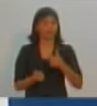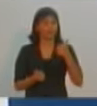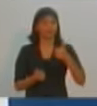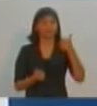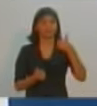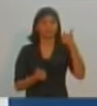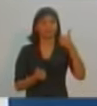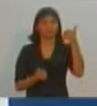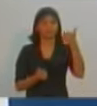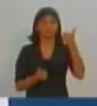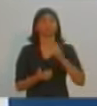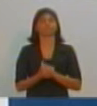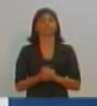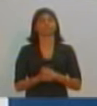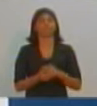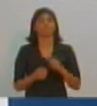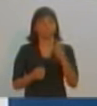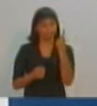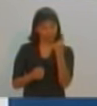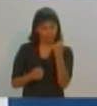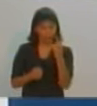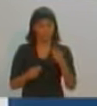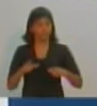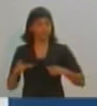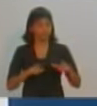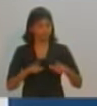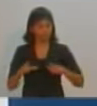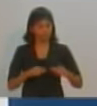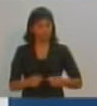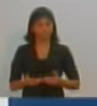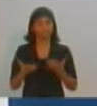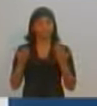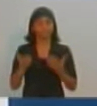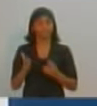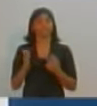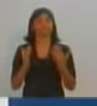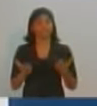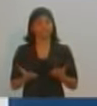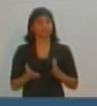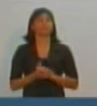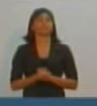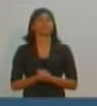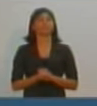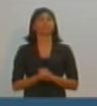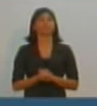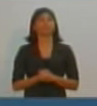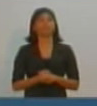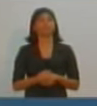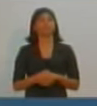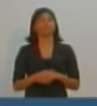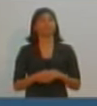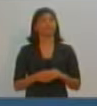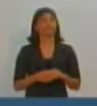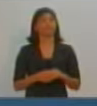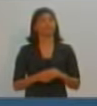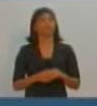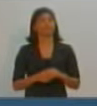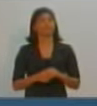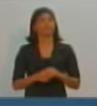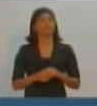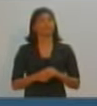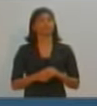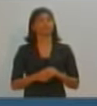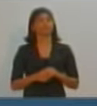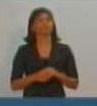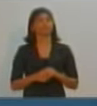programa. O seu primeiro emprego está nas empresas que vamos criar. Candidato, muito obrigada. E a gente vai